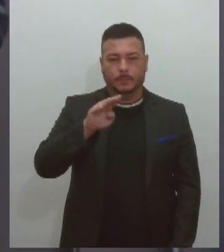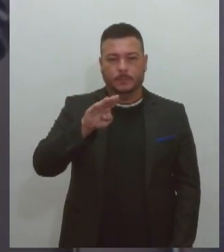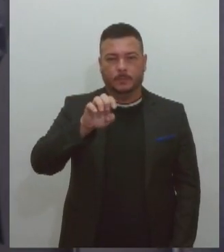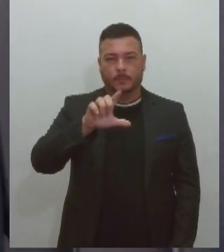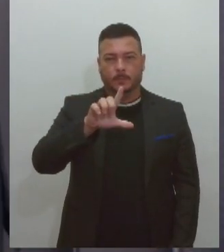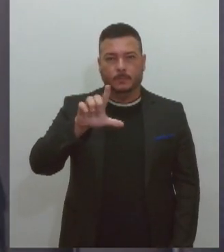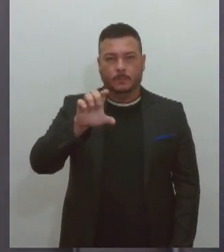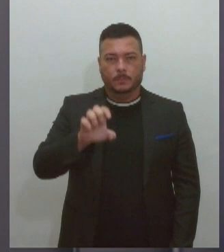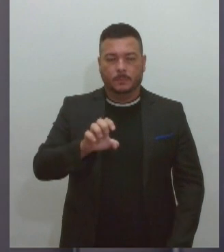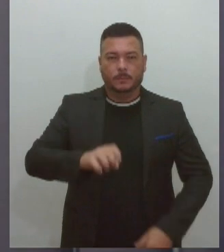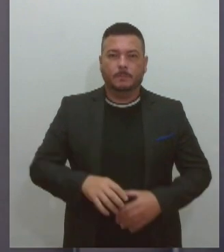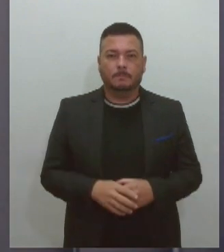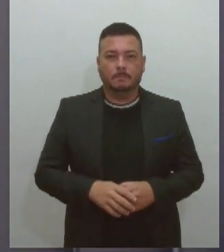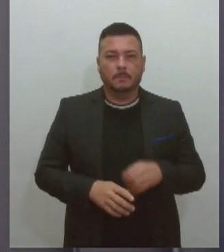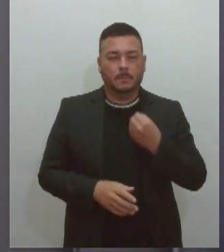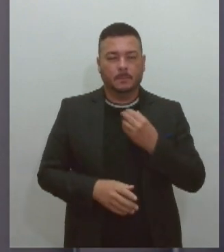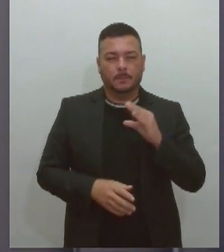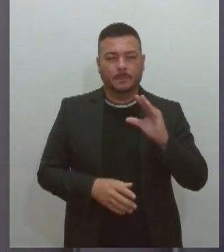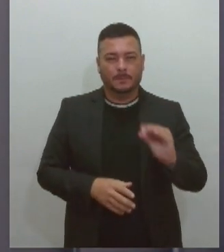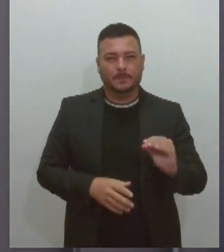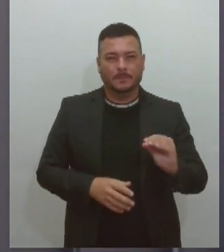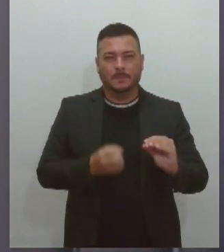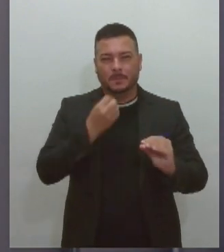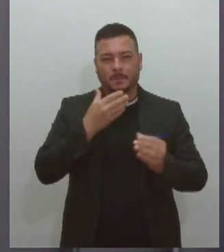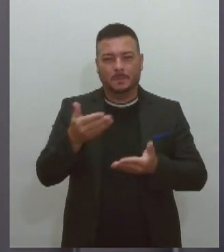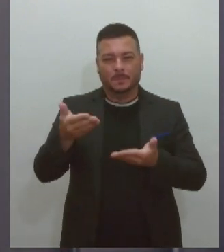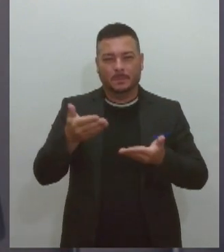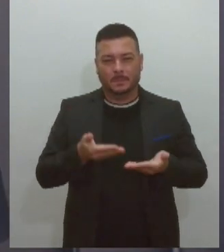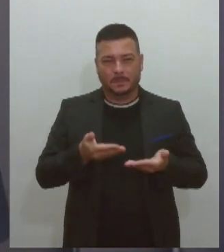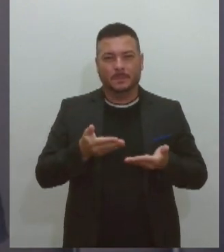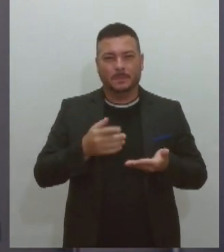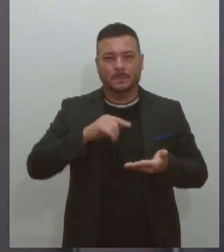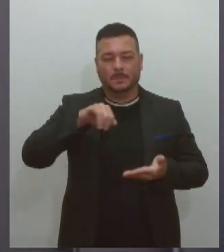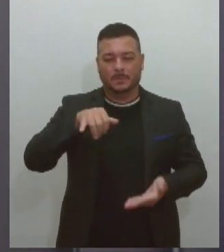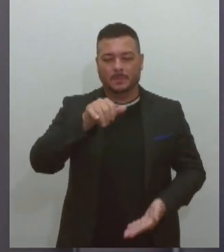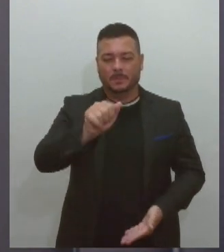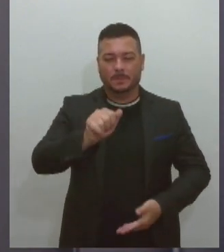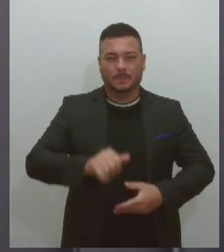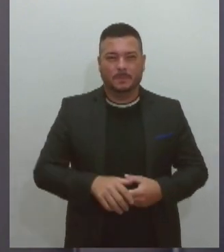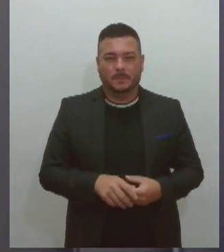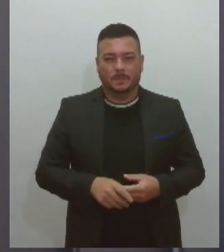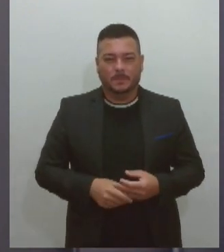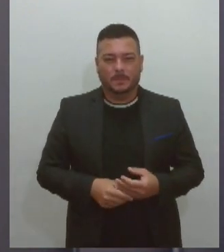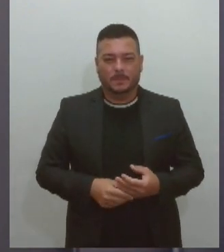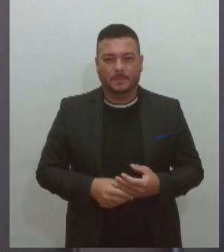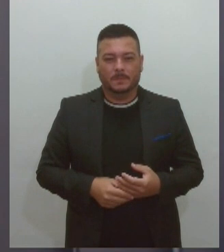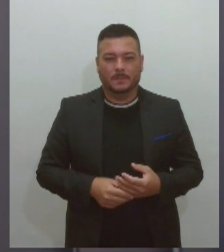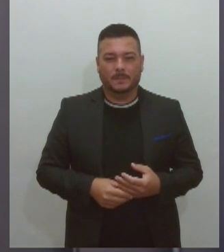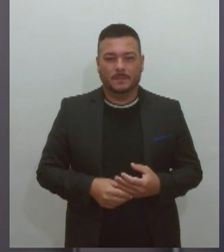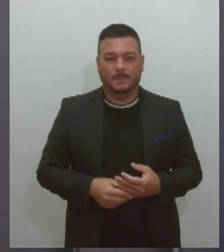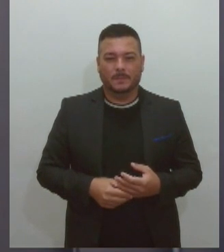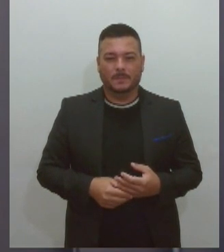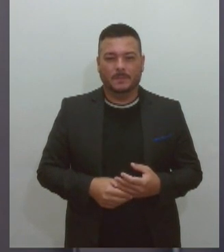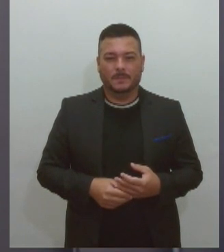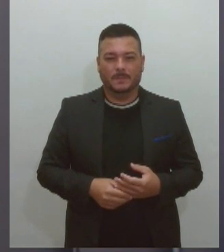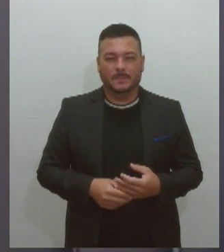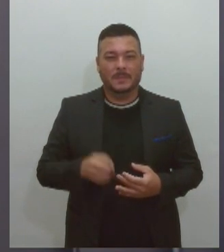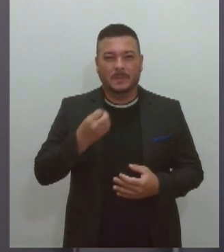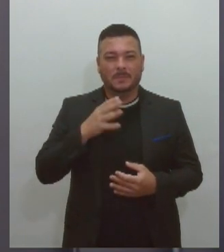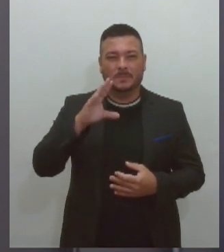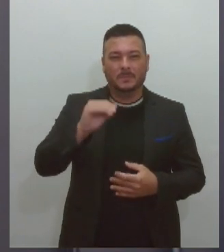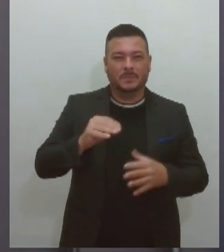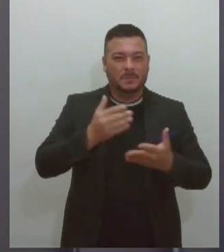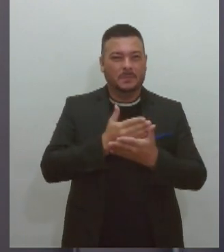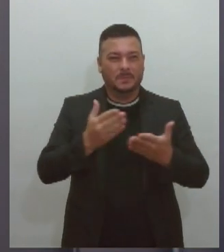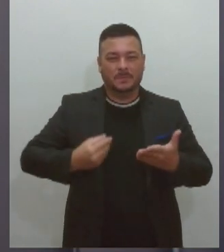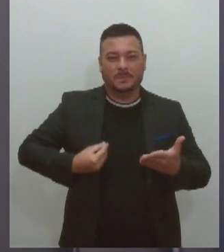boa noite, Isabelle. Seja muito bem-vinda ao Jornal da Lese. Boa noite a todos e todas e todos